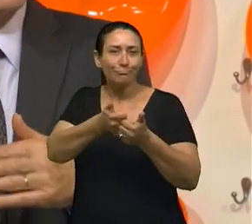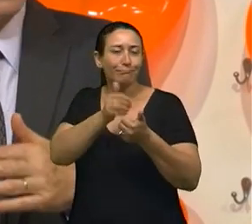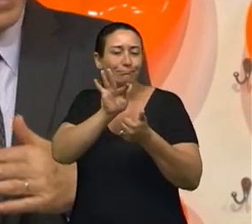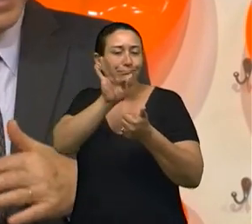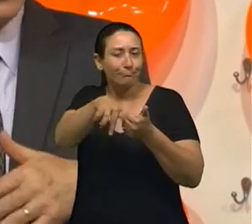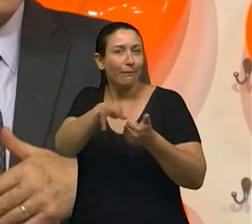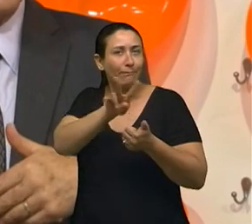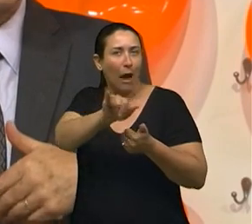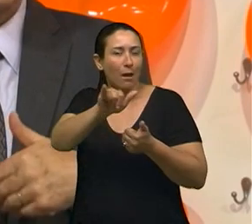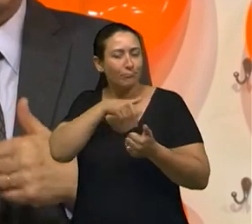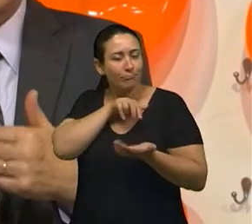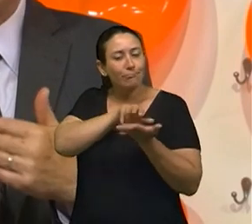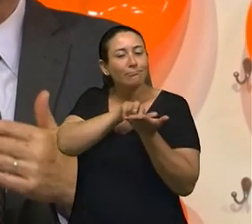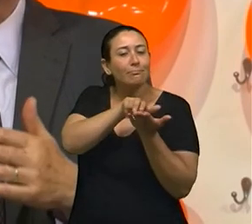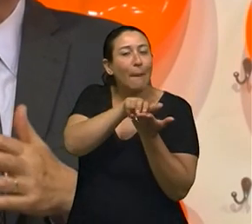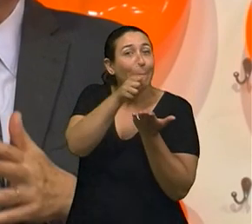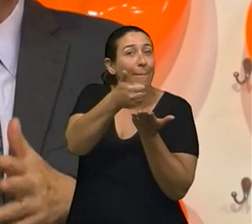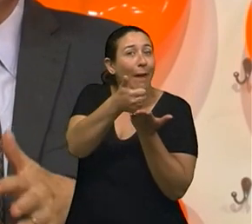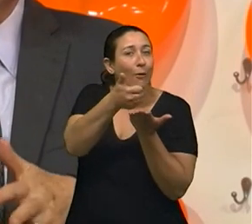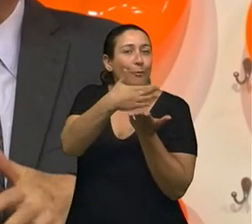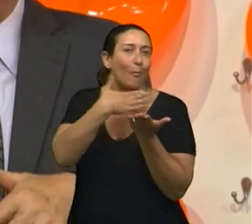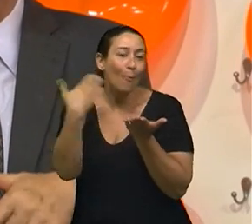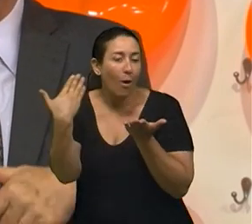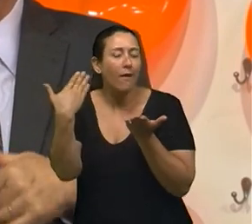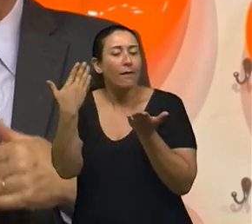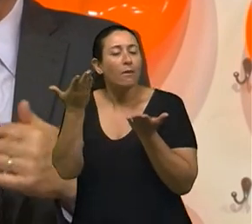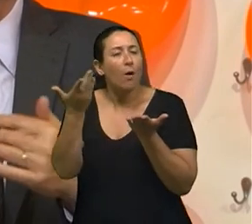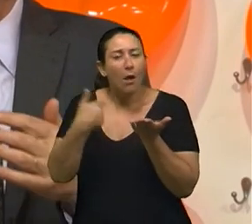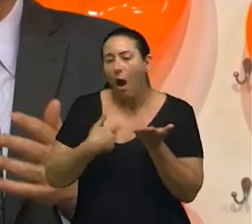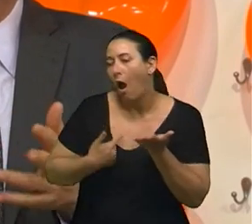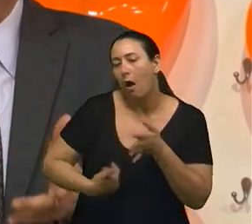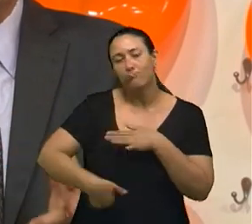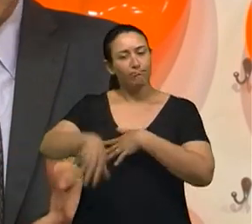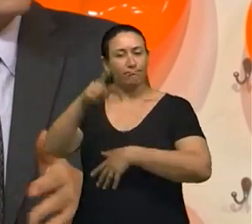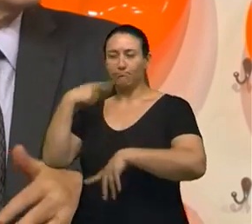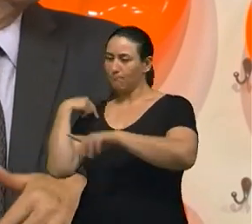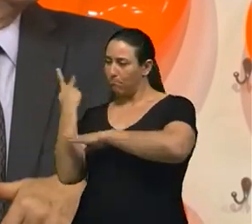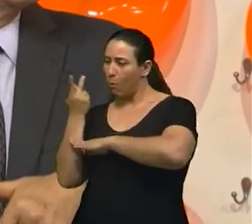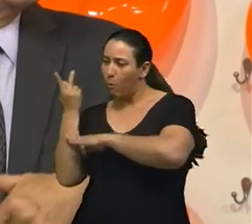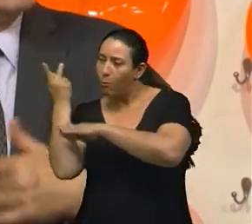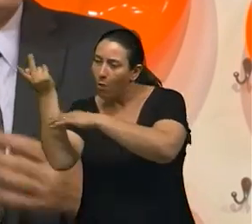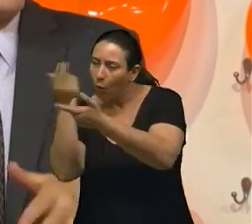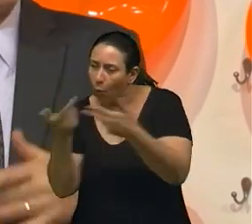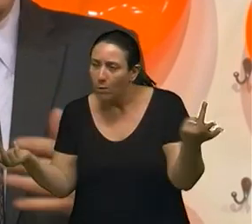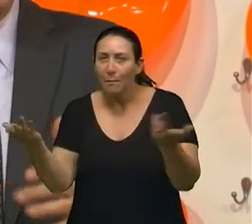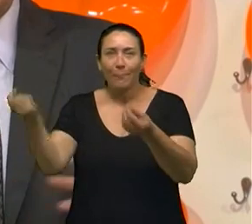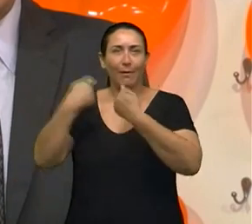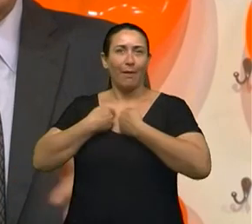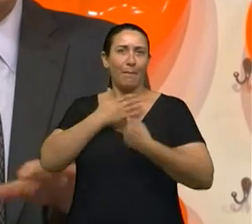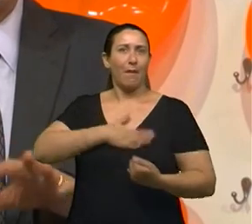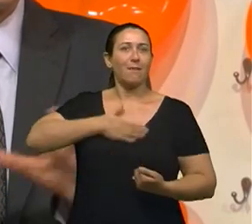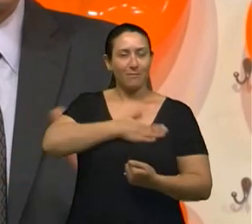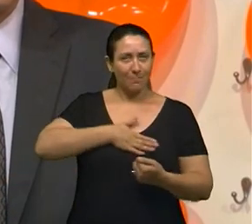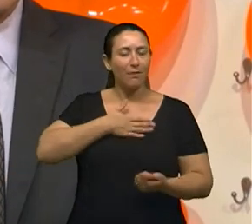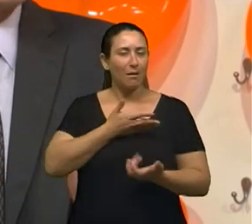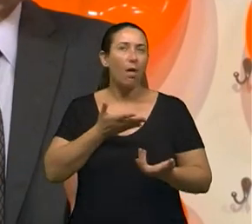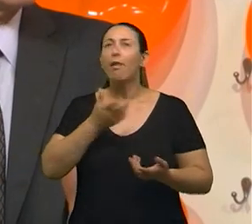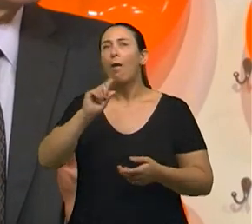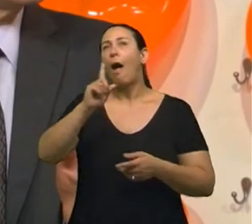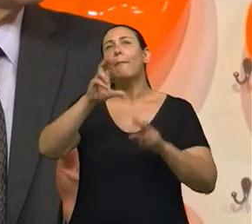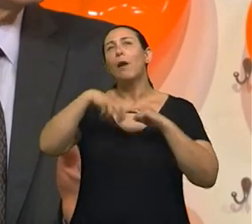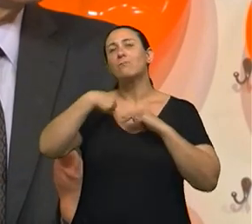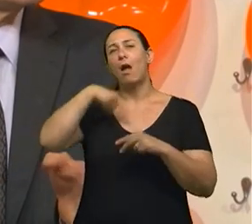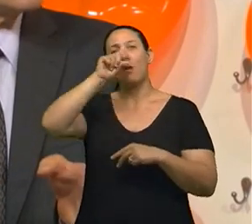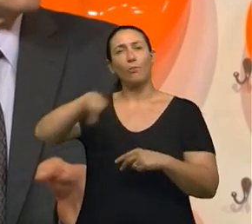Então, muito mais nós temos que trabalhar o nosso instinto de vida, procurar coisas prazerosas, não pra anular o fato de que a